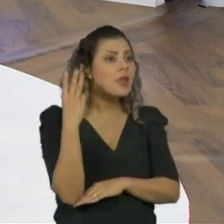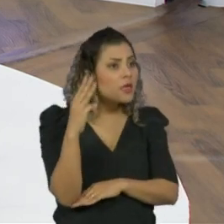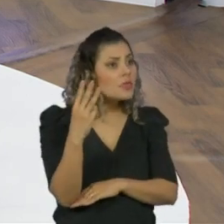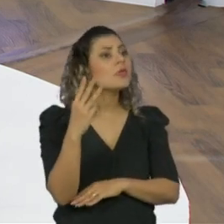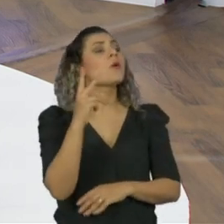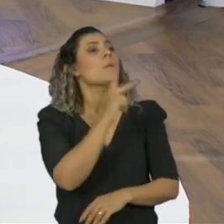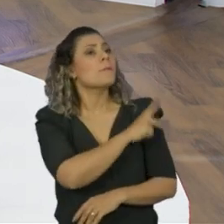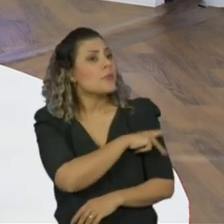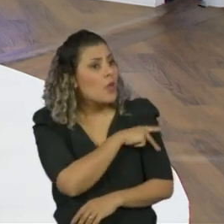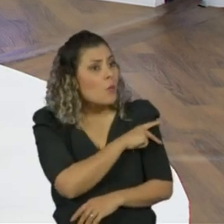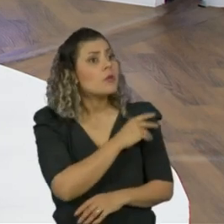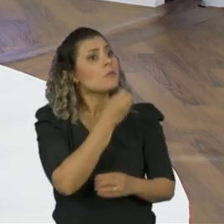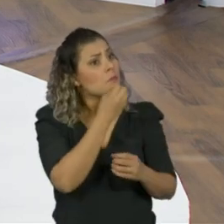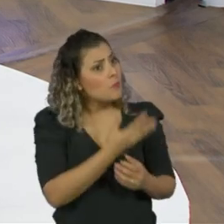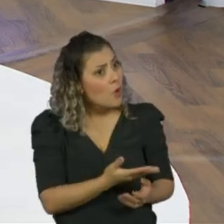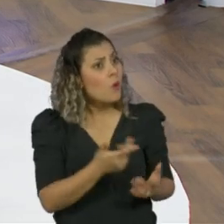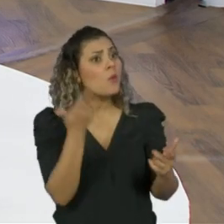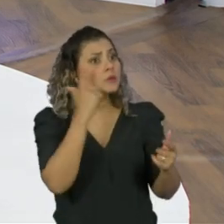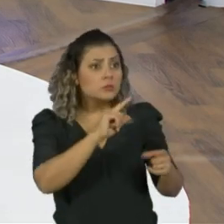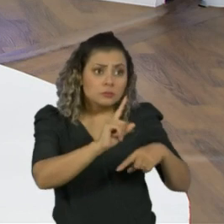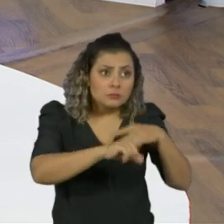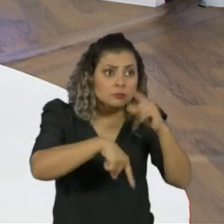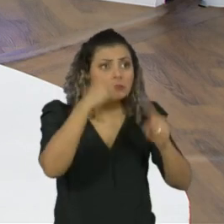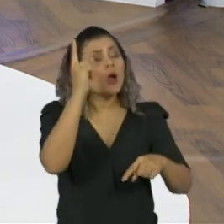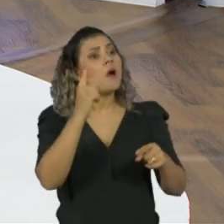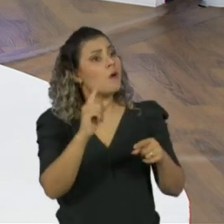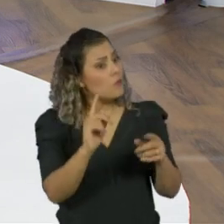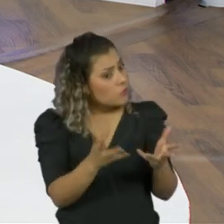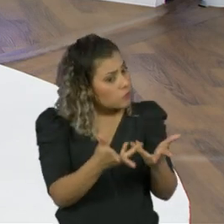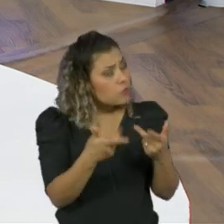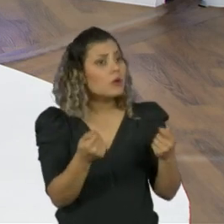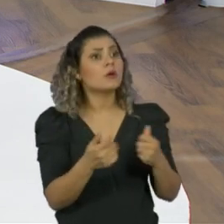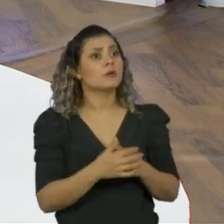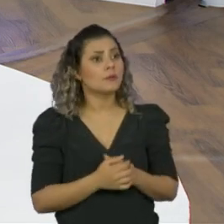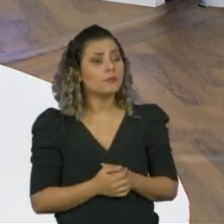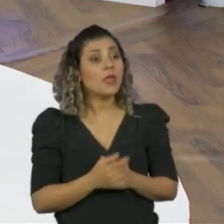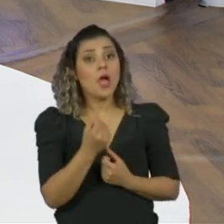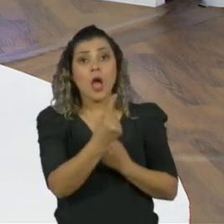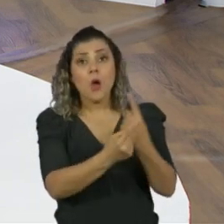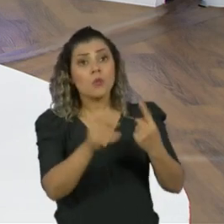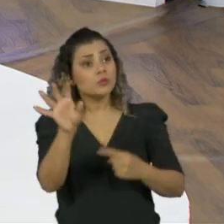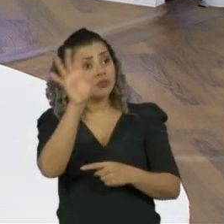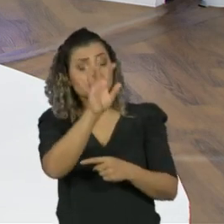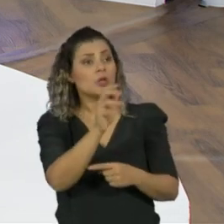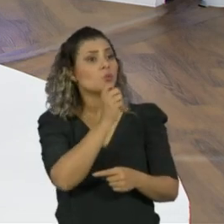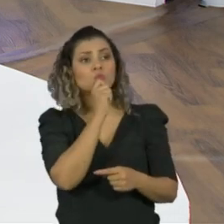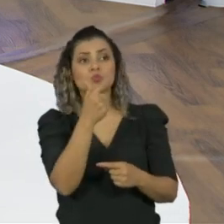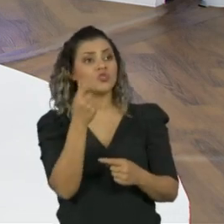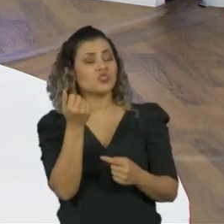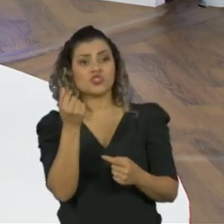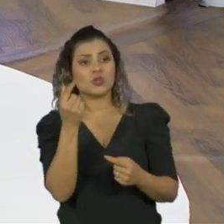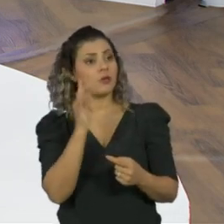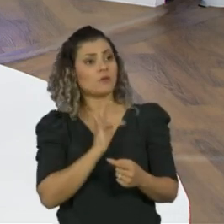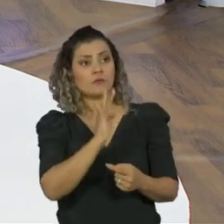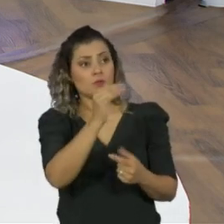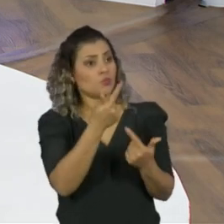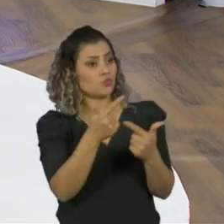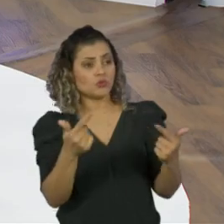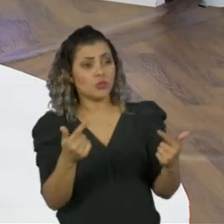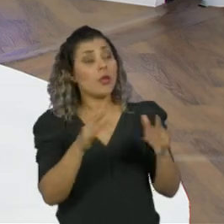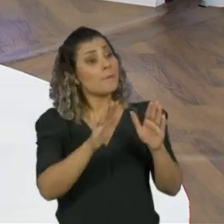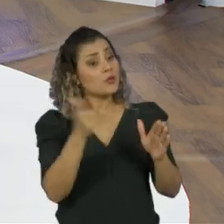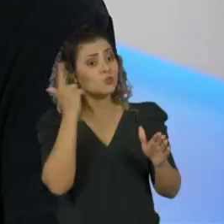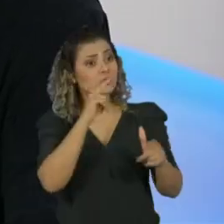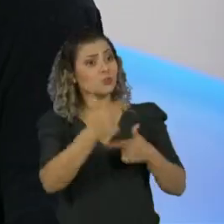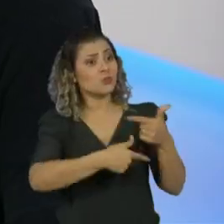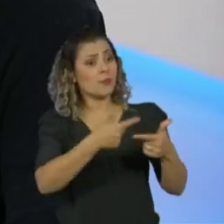Piauí. Tiveram crescimentos importantes. Teve estado que nem dinheiro novo recebeu da União e que fez um bom